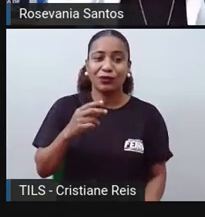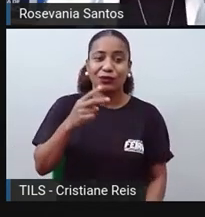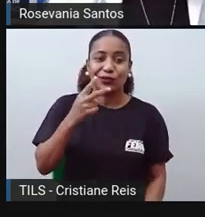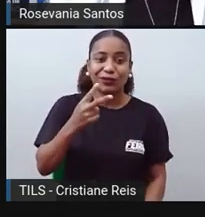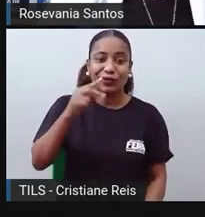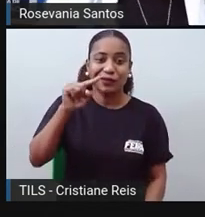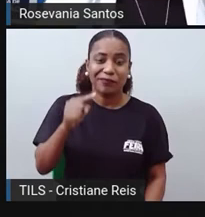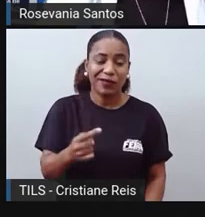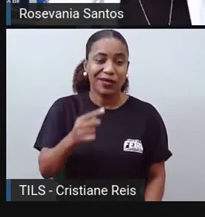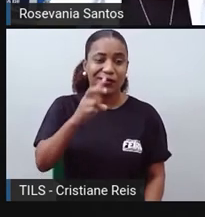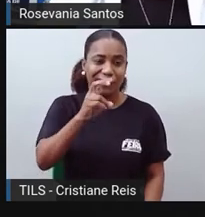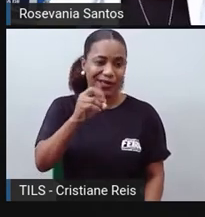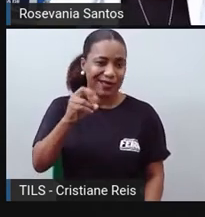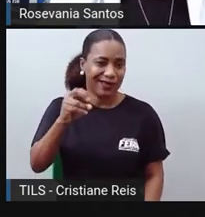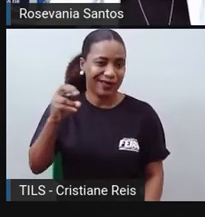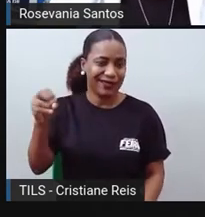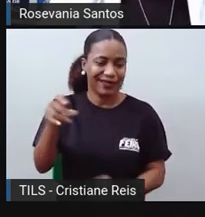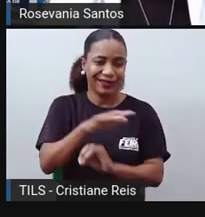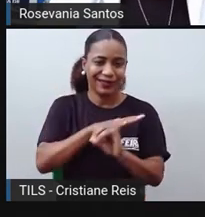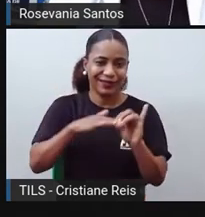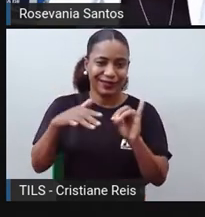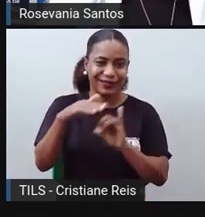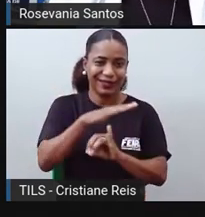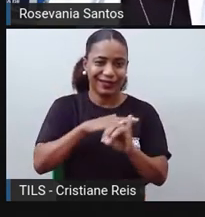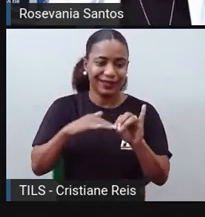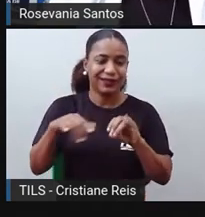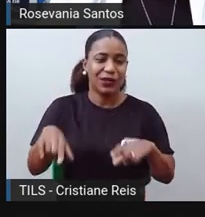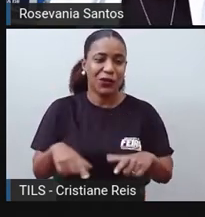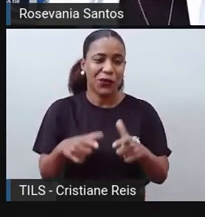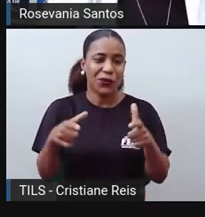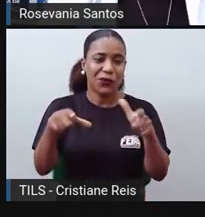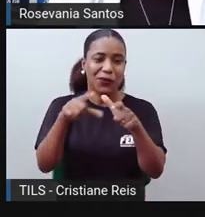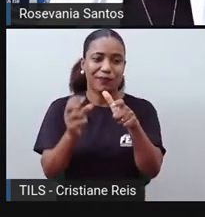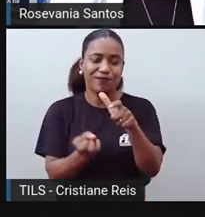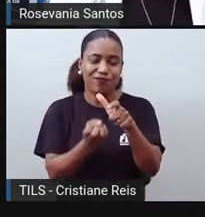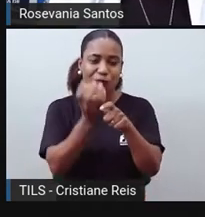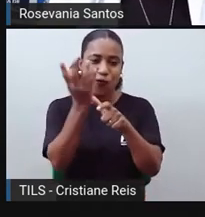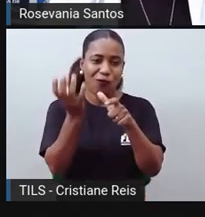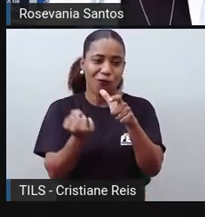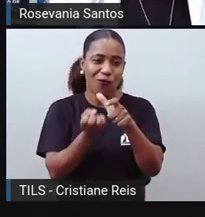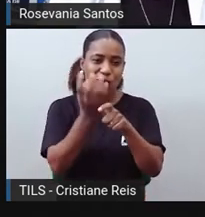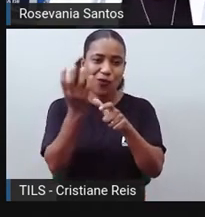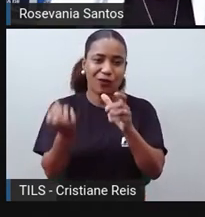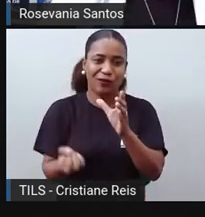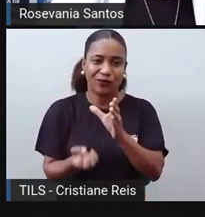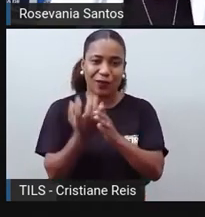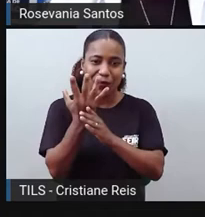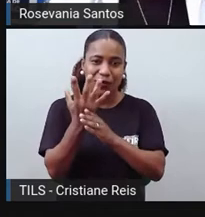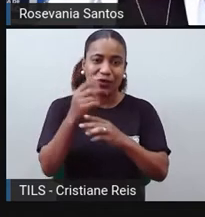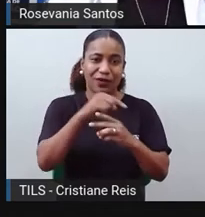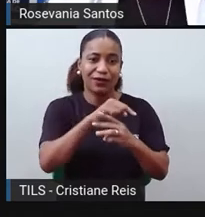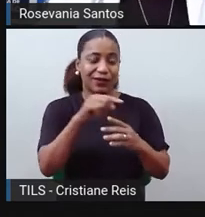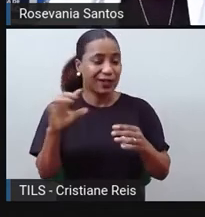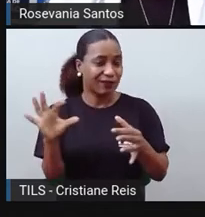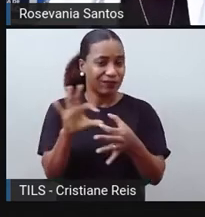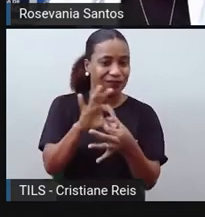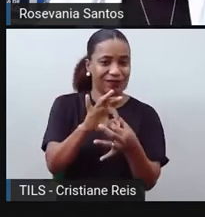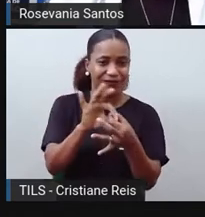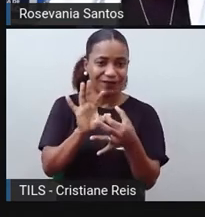que são formadas naquele processo que a PRO acabou de mostrar, né? Palau, Nauru e Quiribari, né?